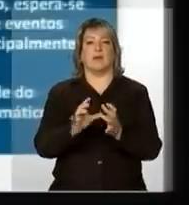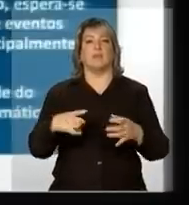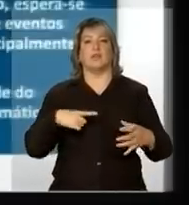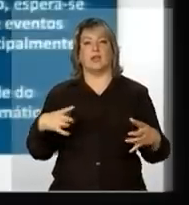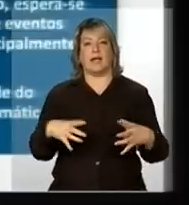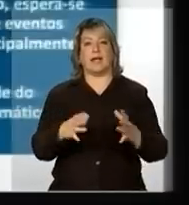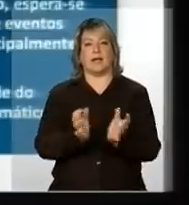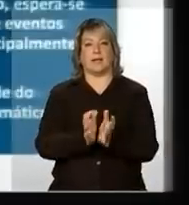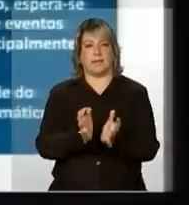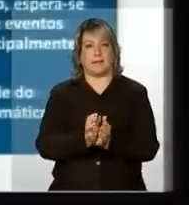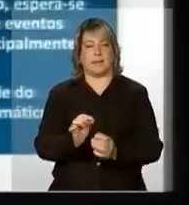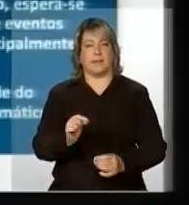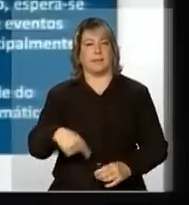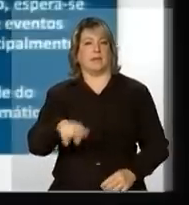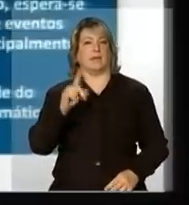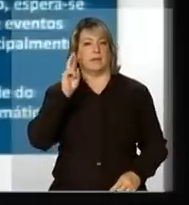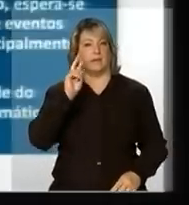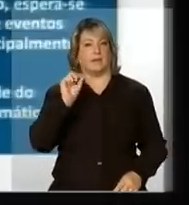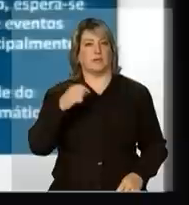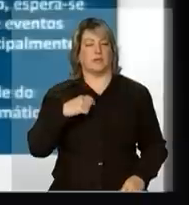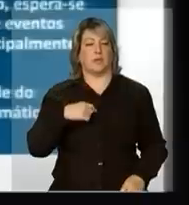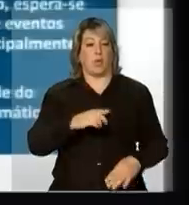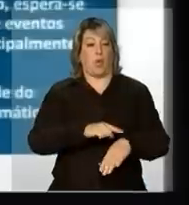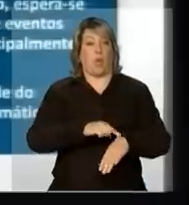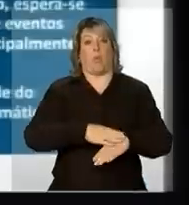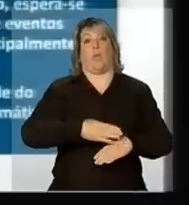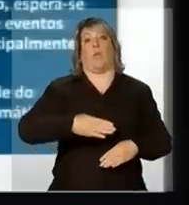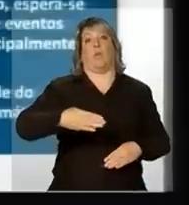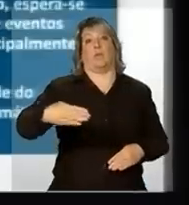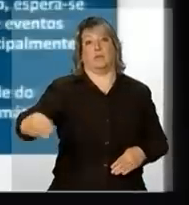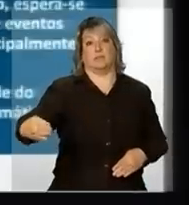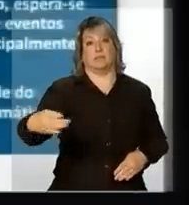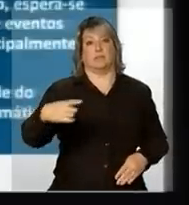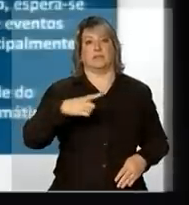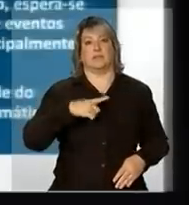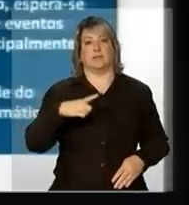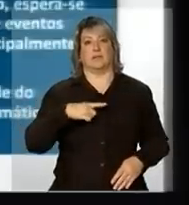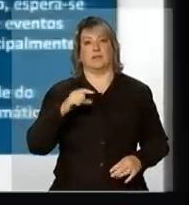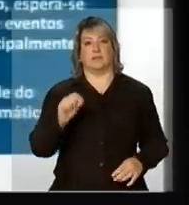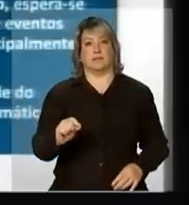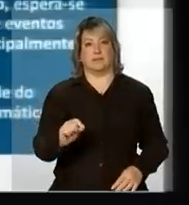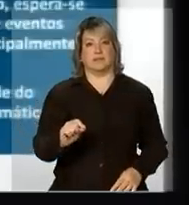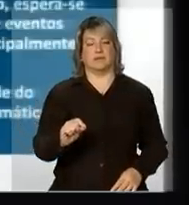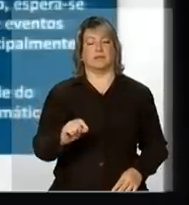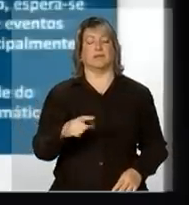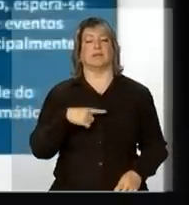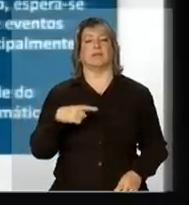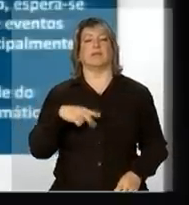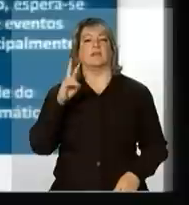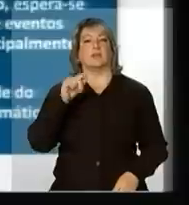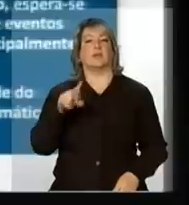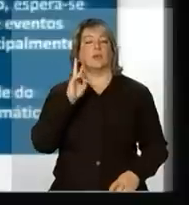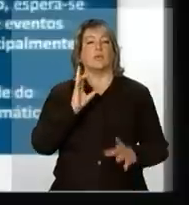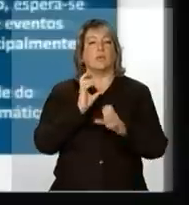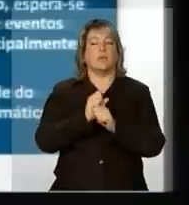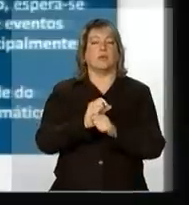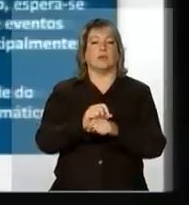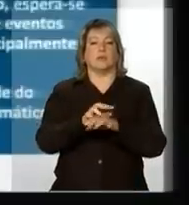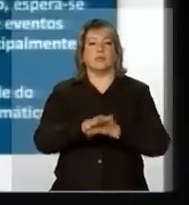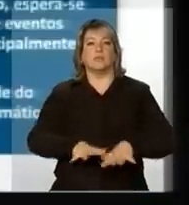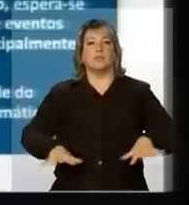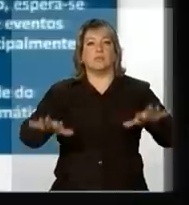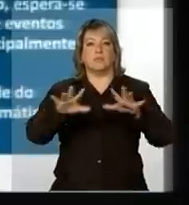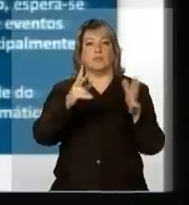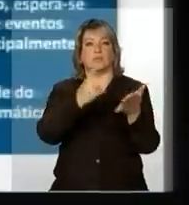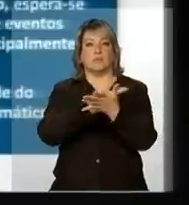prognóstico climático de longo prazo para a questão sudeste, considerando o histórico de distribuição e registro de